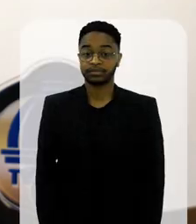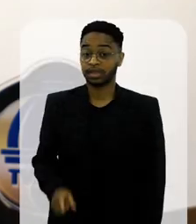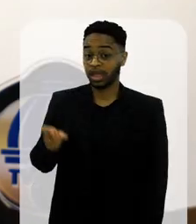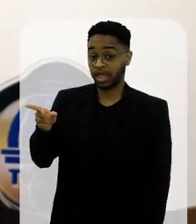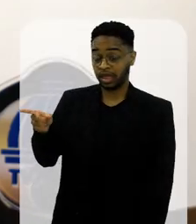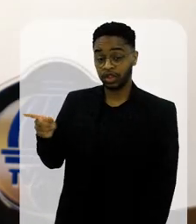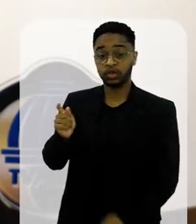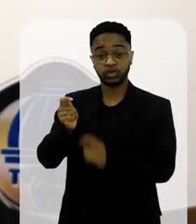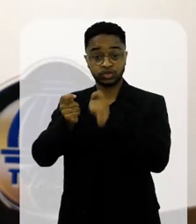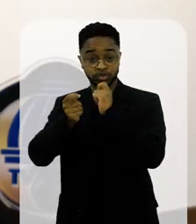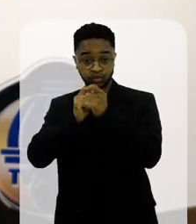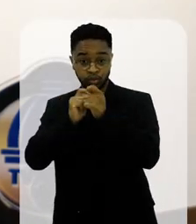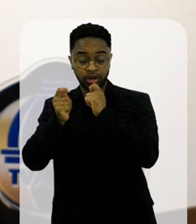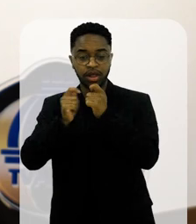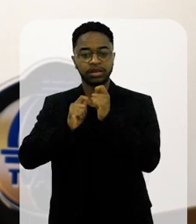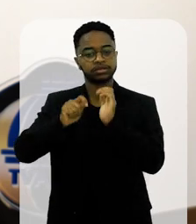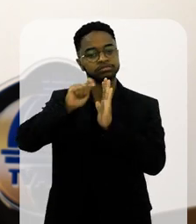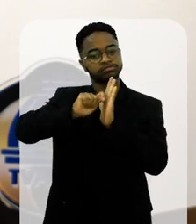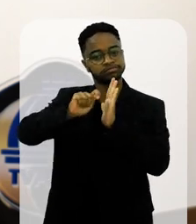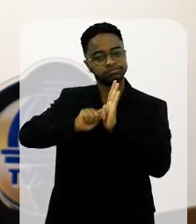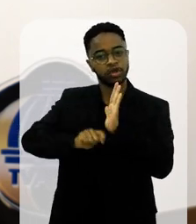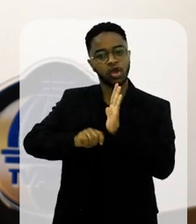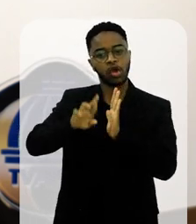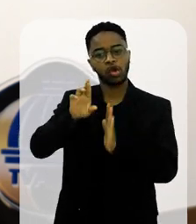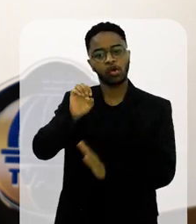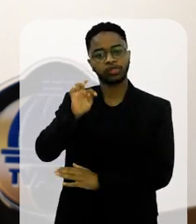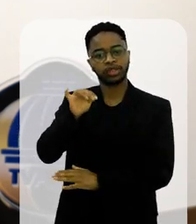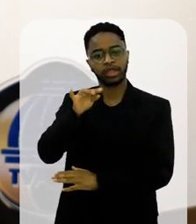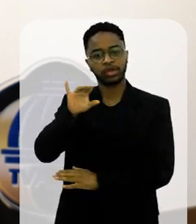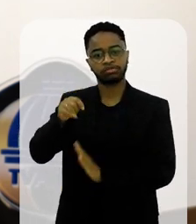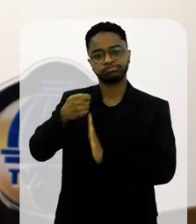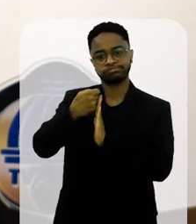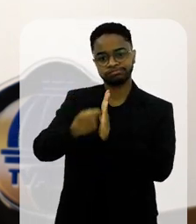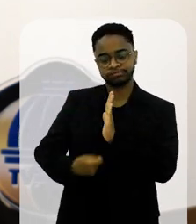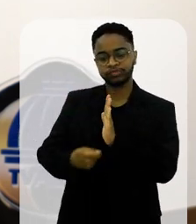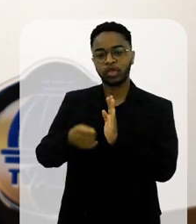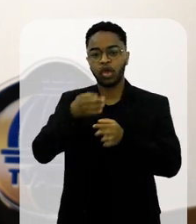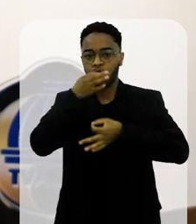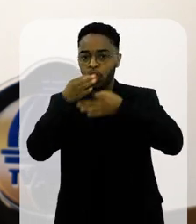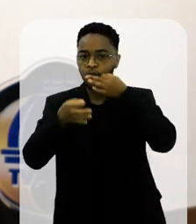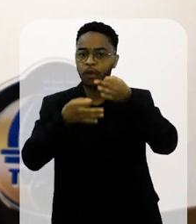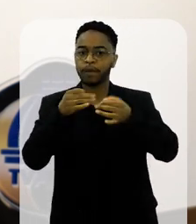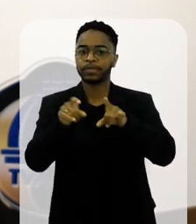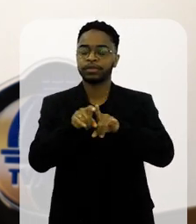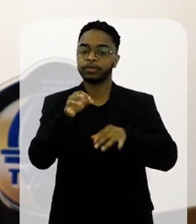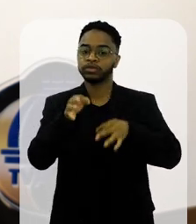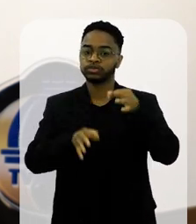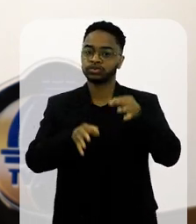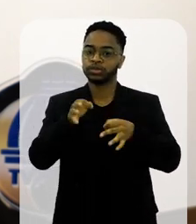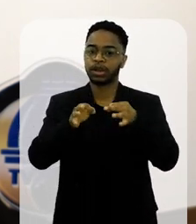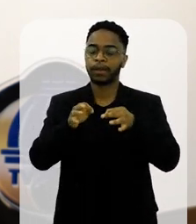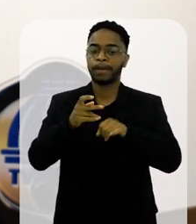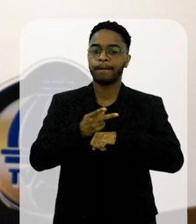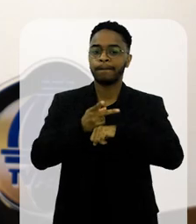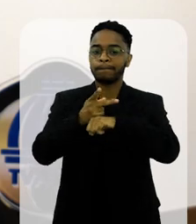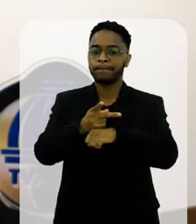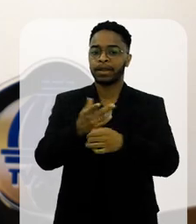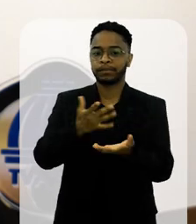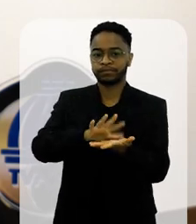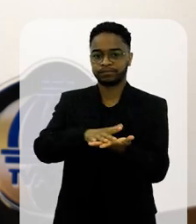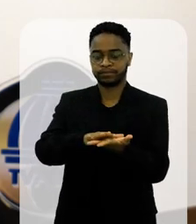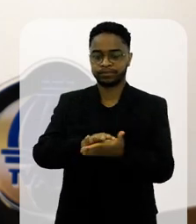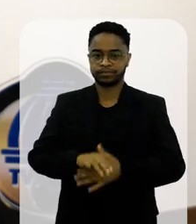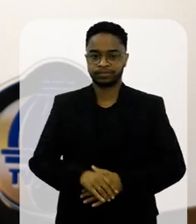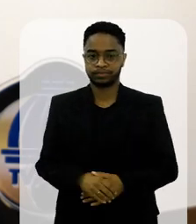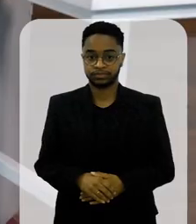Ele é jornalista, escritor, roteirista, comentarista e jurado do Estandarte de Ouro.